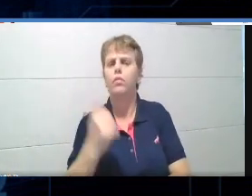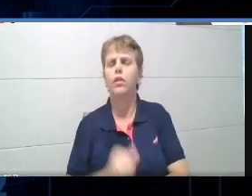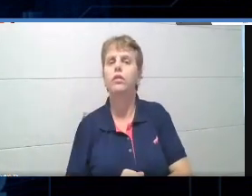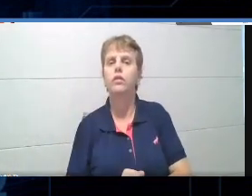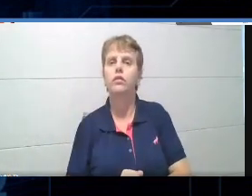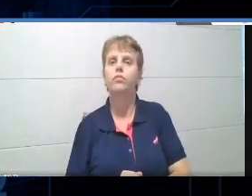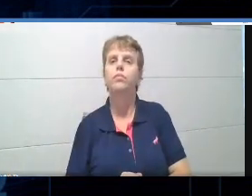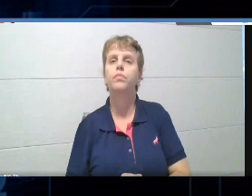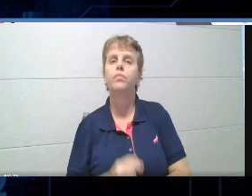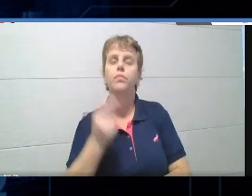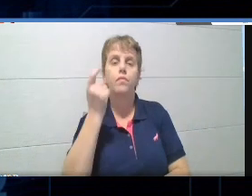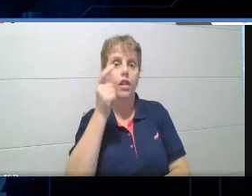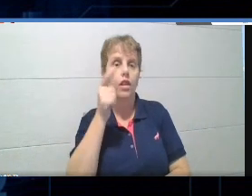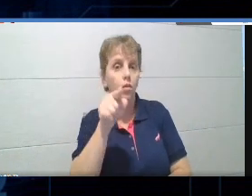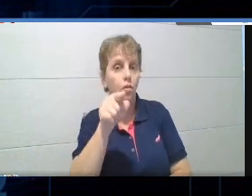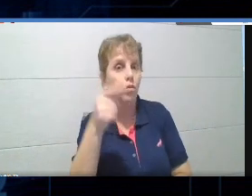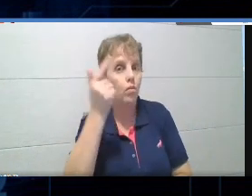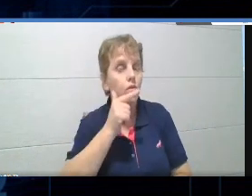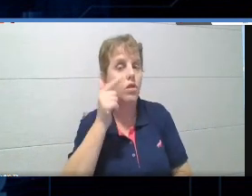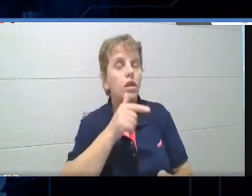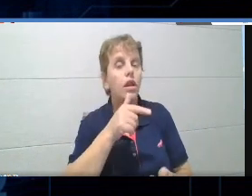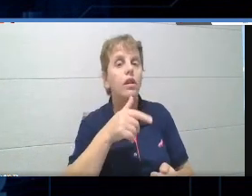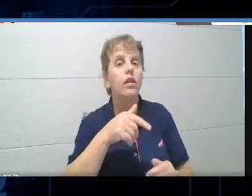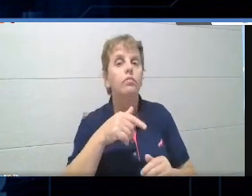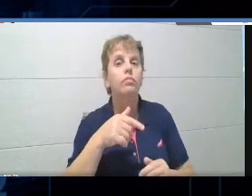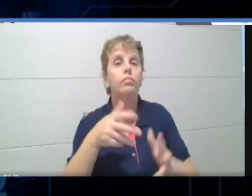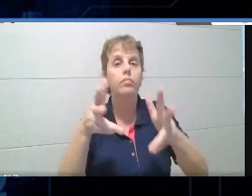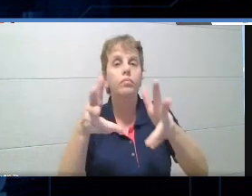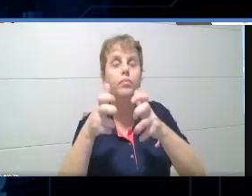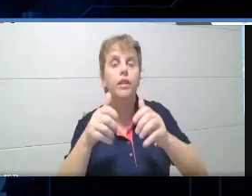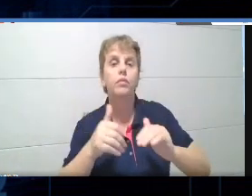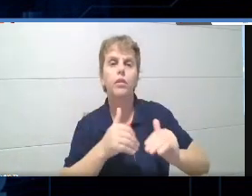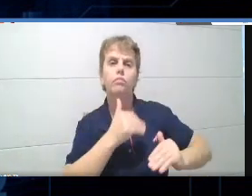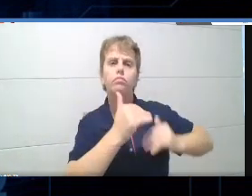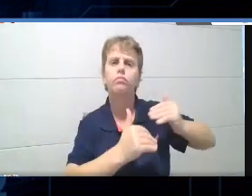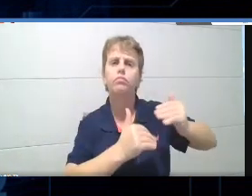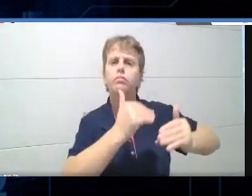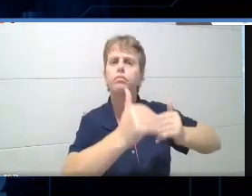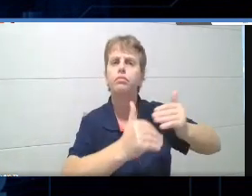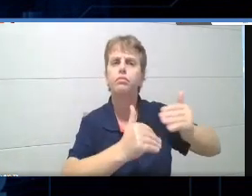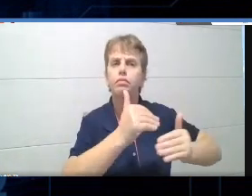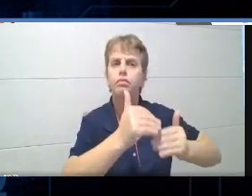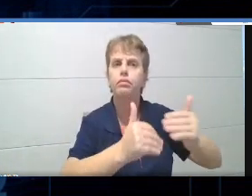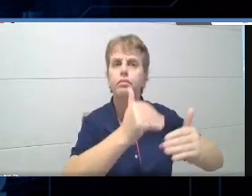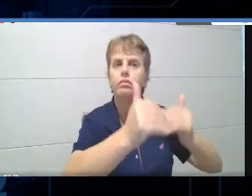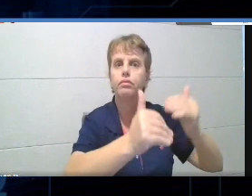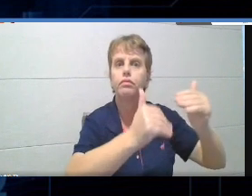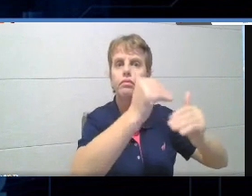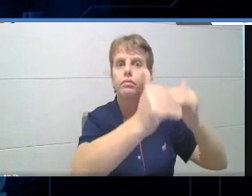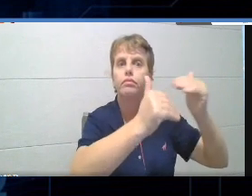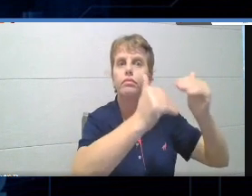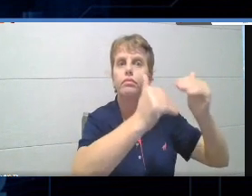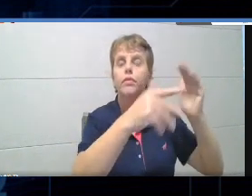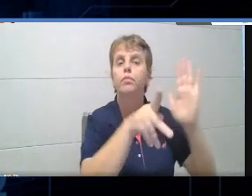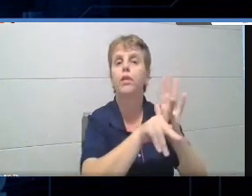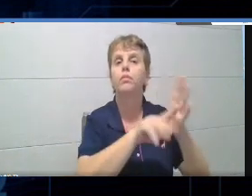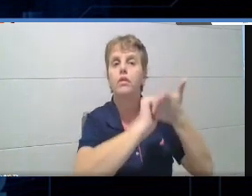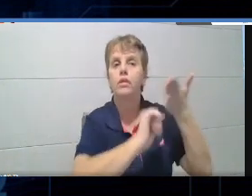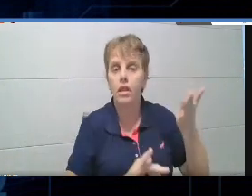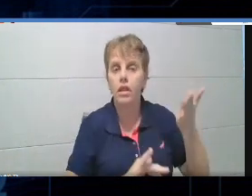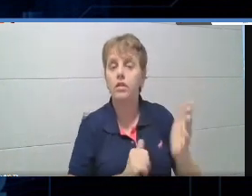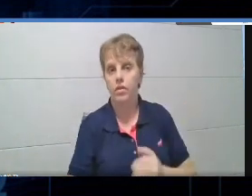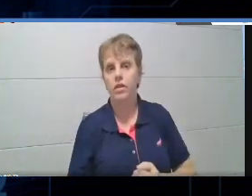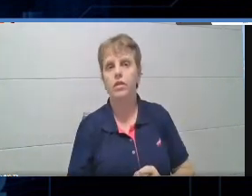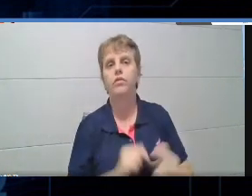processo da atividade e não uma proposta final, né, então o fim dessa atividade em si, eu acho que o processo aqui é bem importante, né,